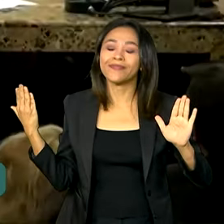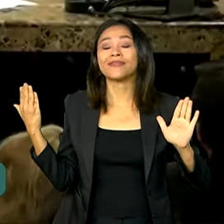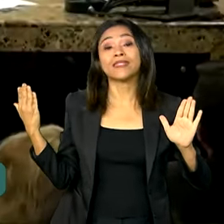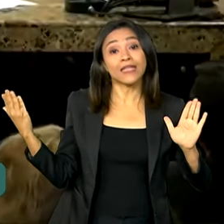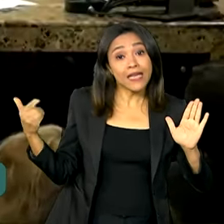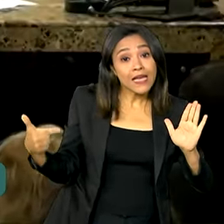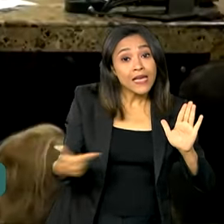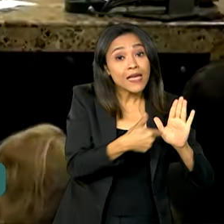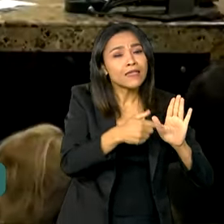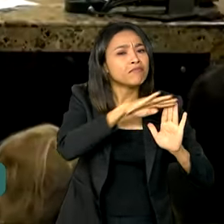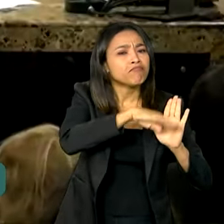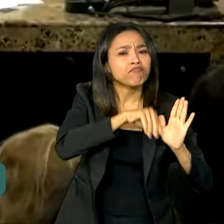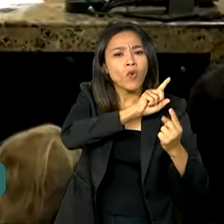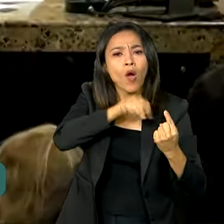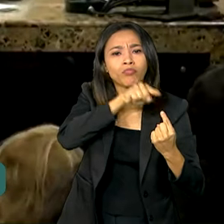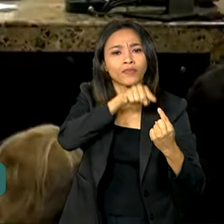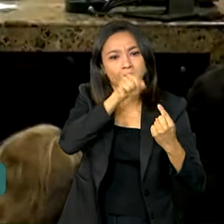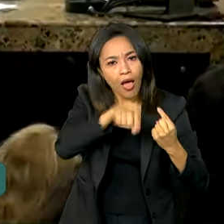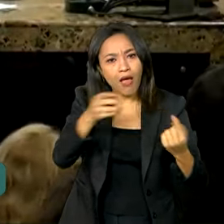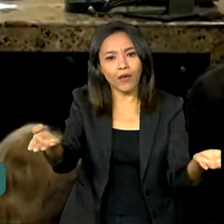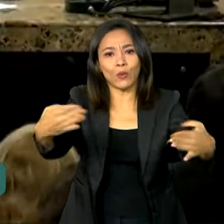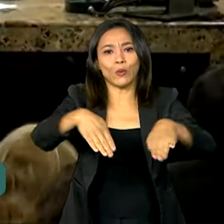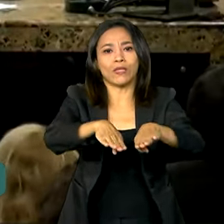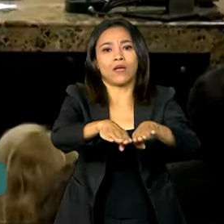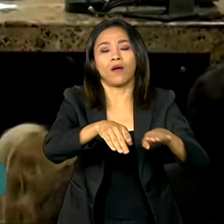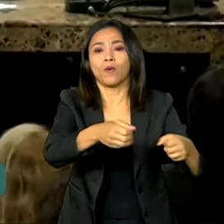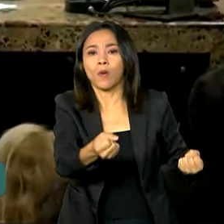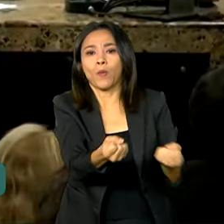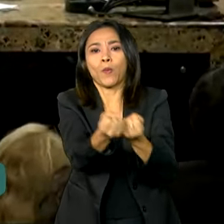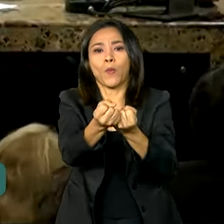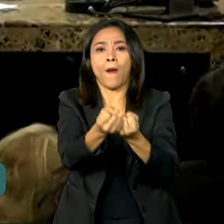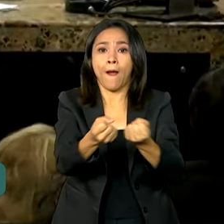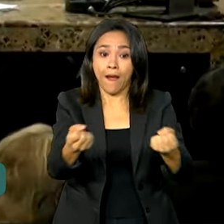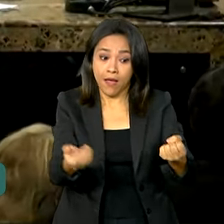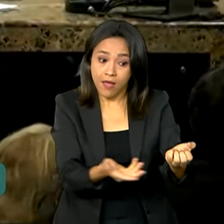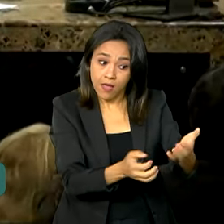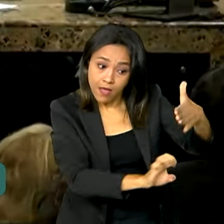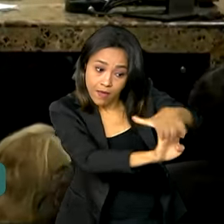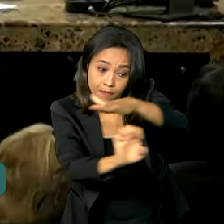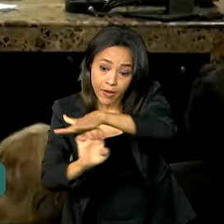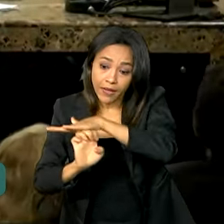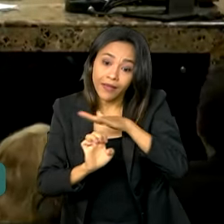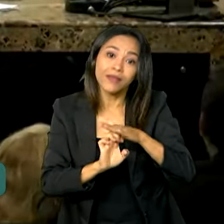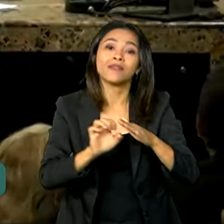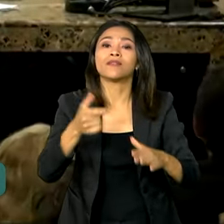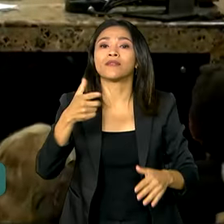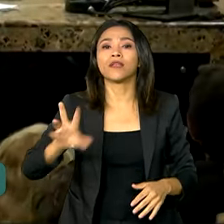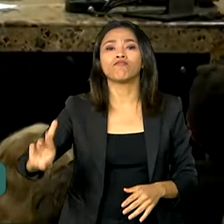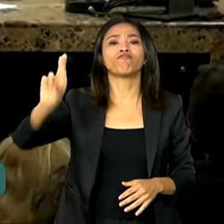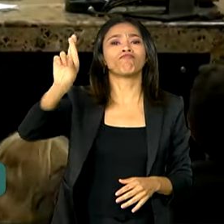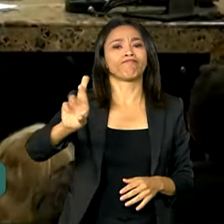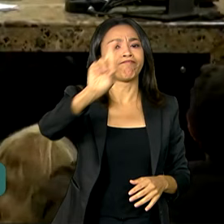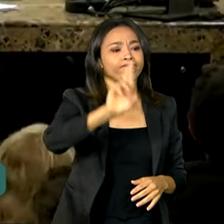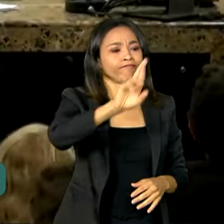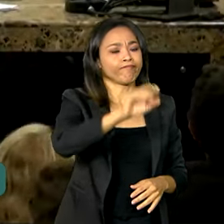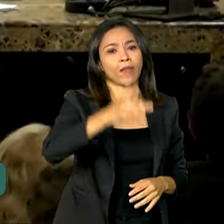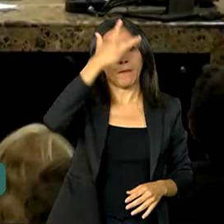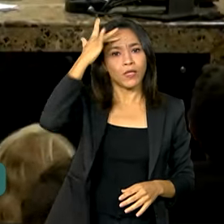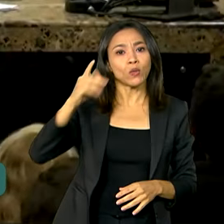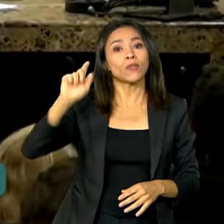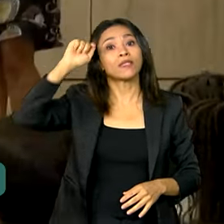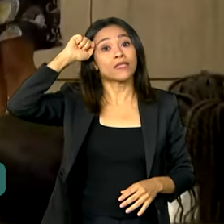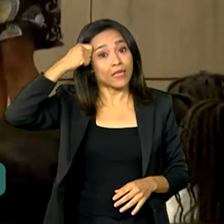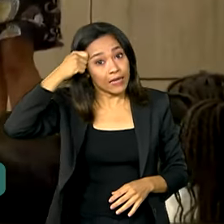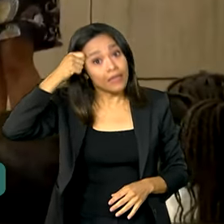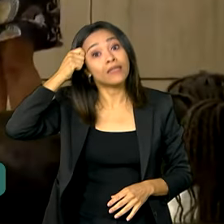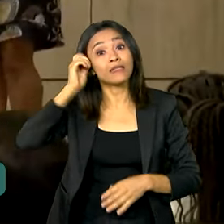Ele é voltado para a inclusão e o fortalecimento de empresas lideradas por pessoas negras no comércio